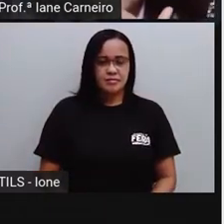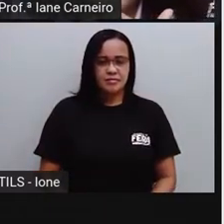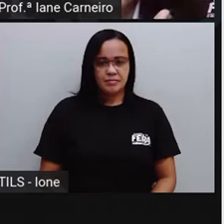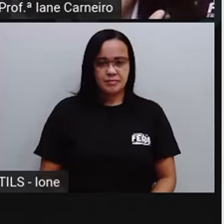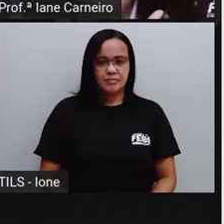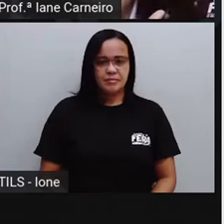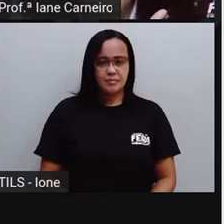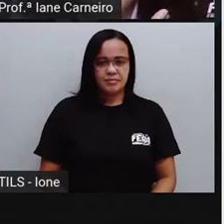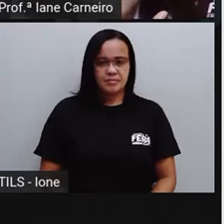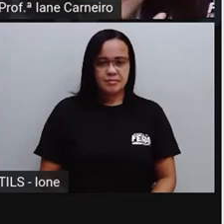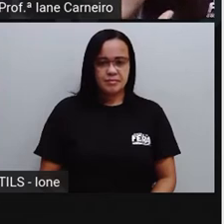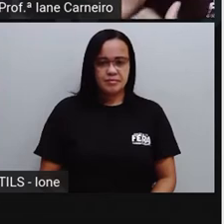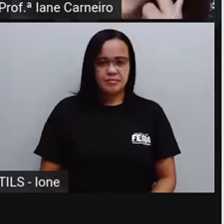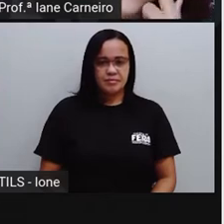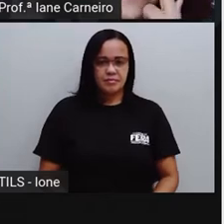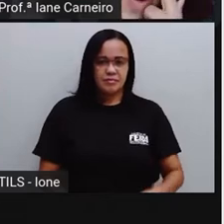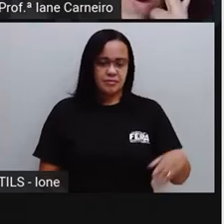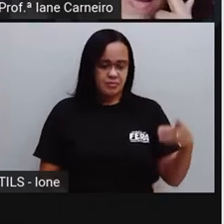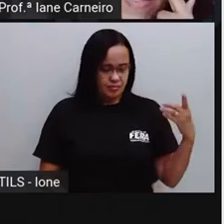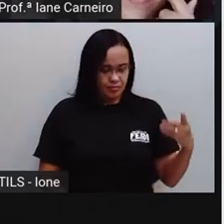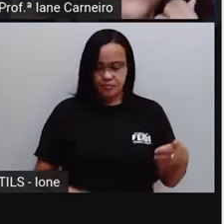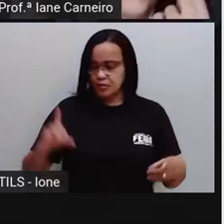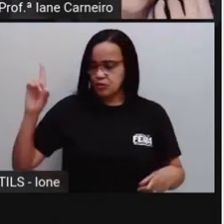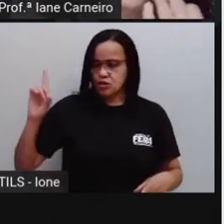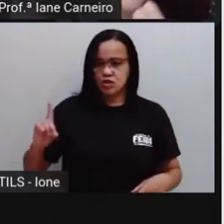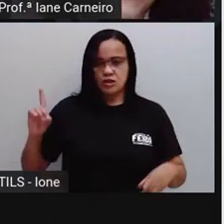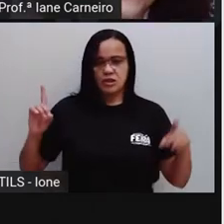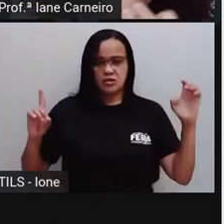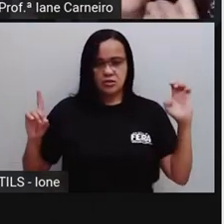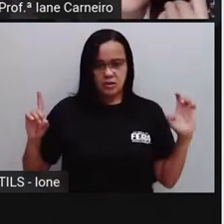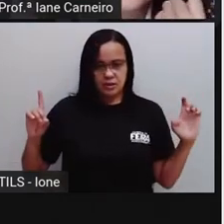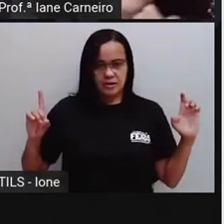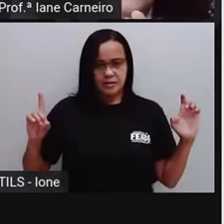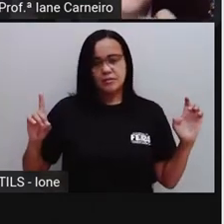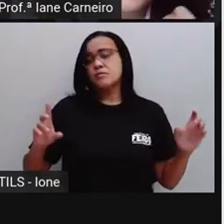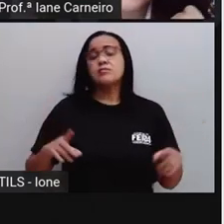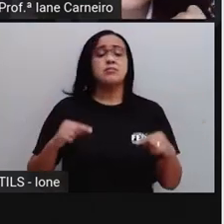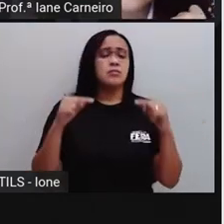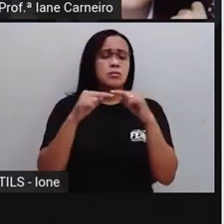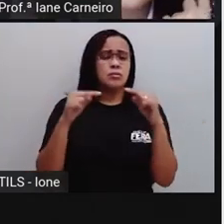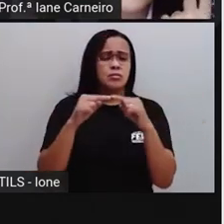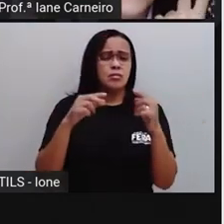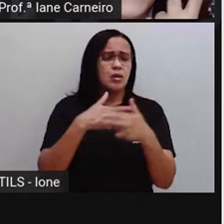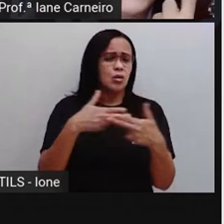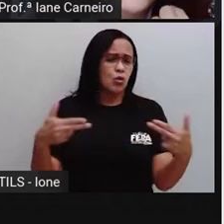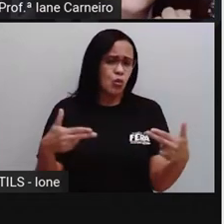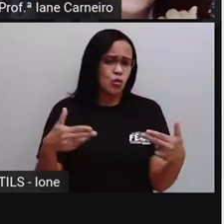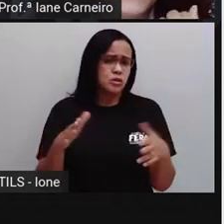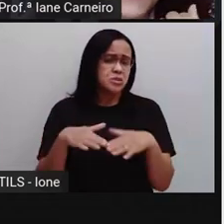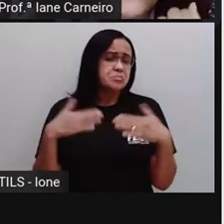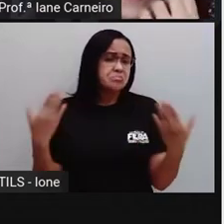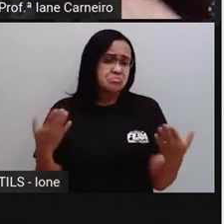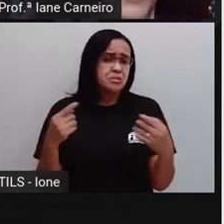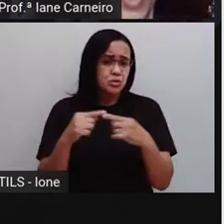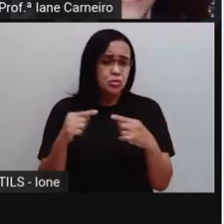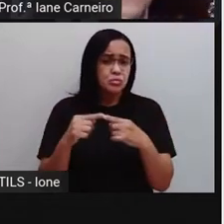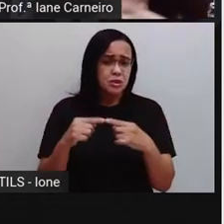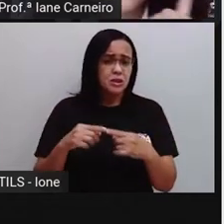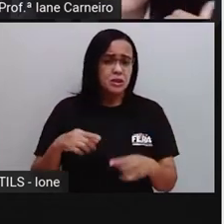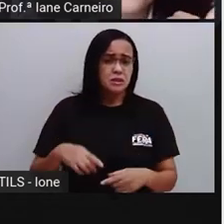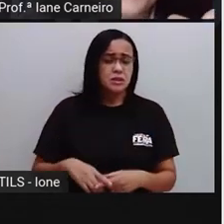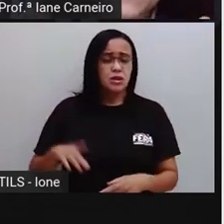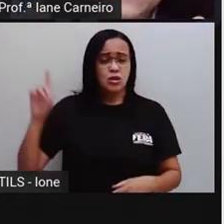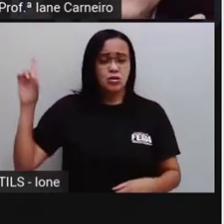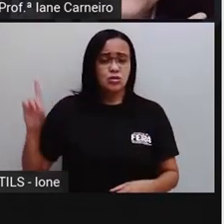E o esquerdo tá aqui. Então qual é o objeto, né? O desenho que tá do lado direito do menino. É a bola